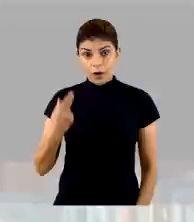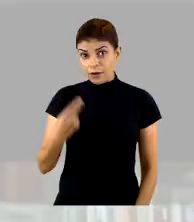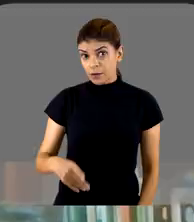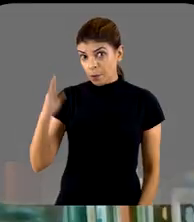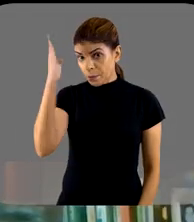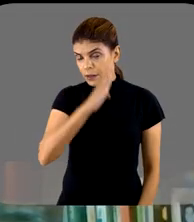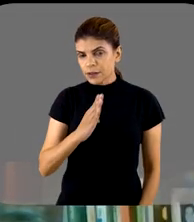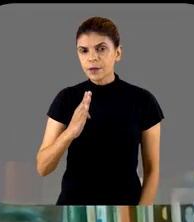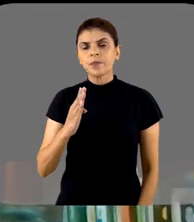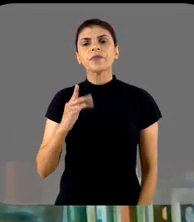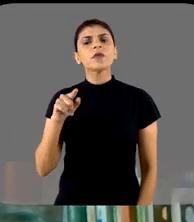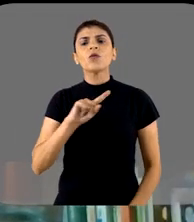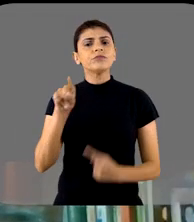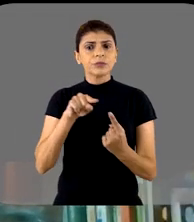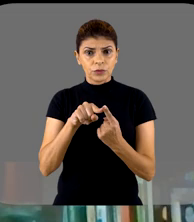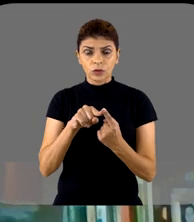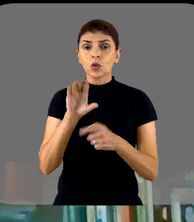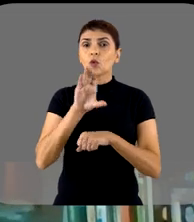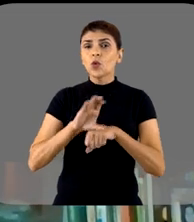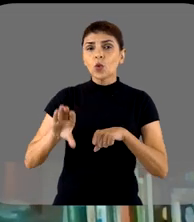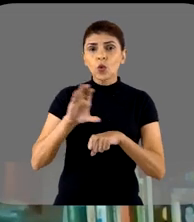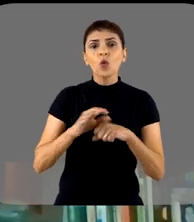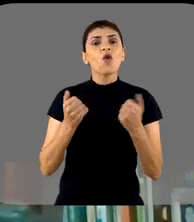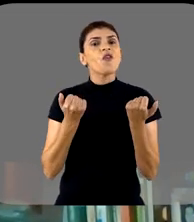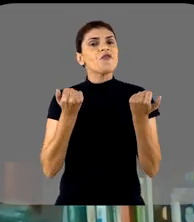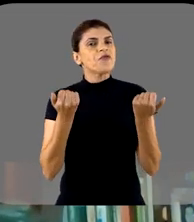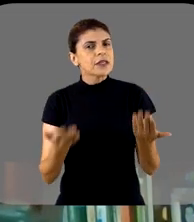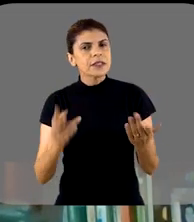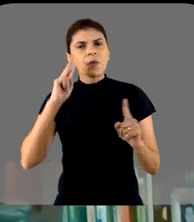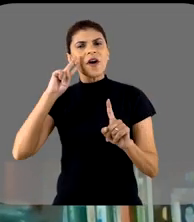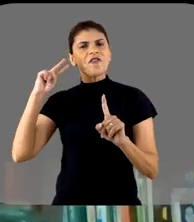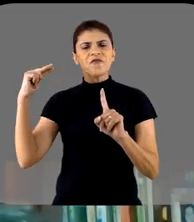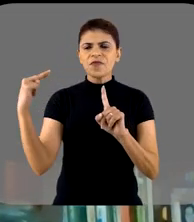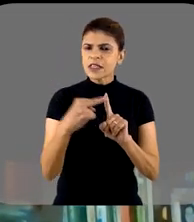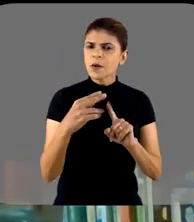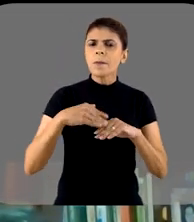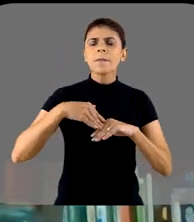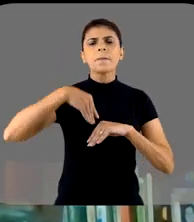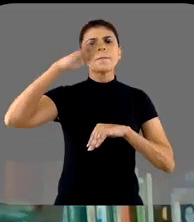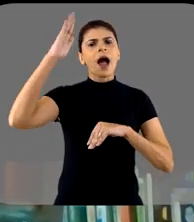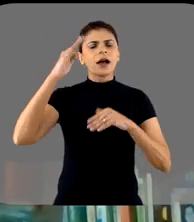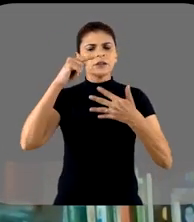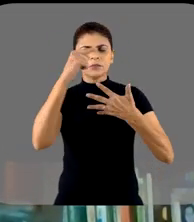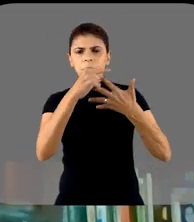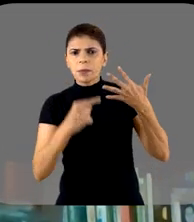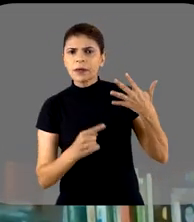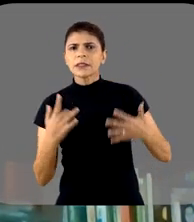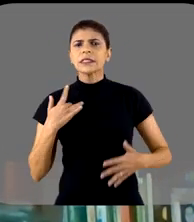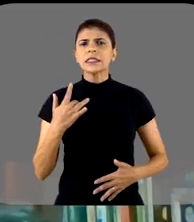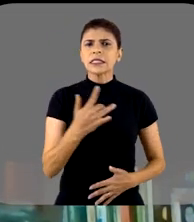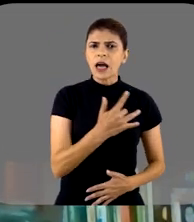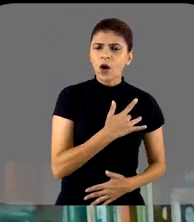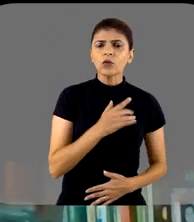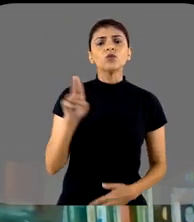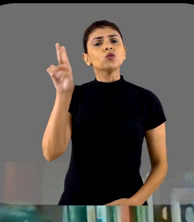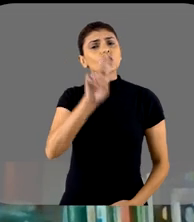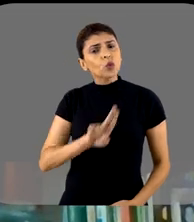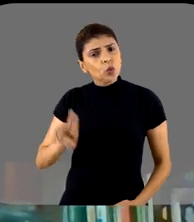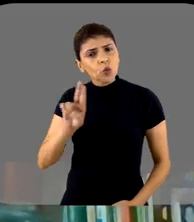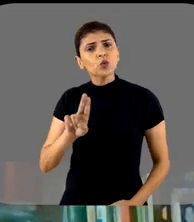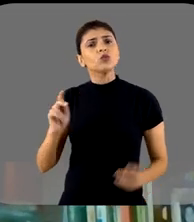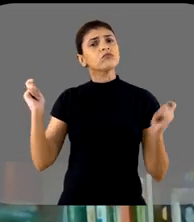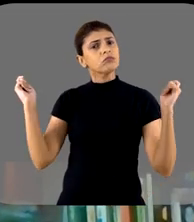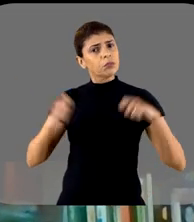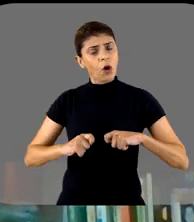Brasil. A ideia desse curso foi a gente oferecer uma visão bastante ampla da saúde que fosse útil, que